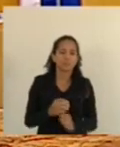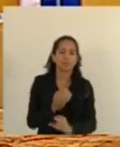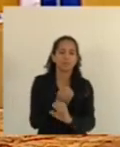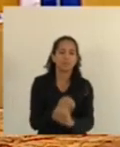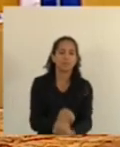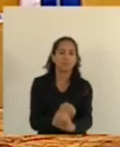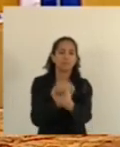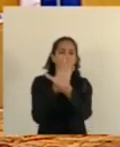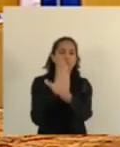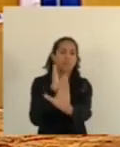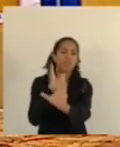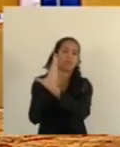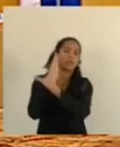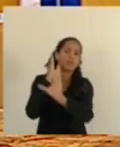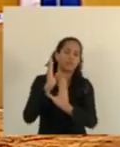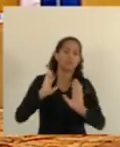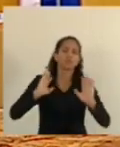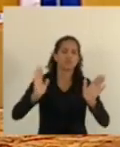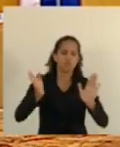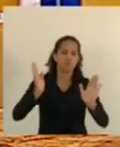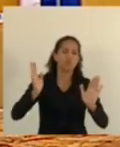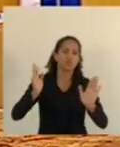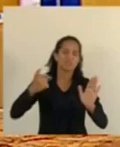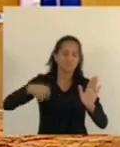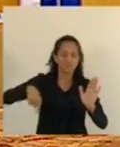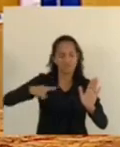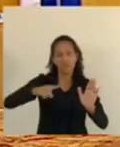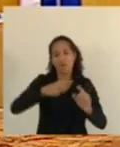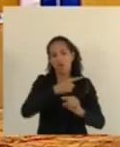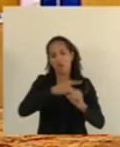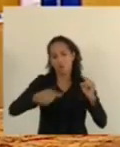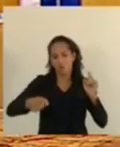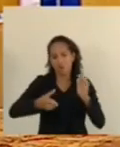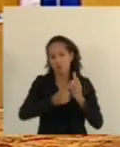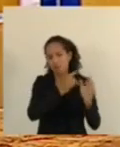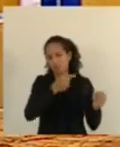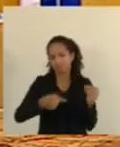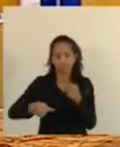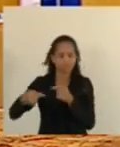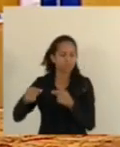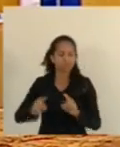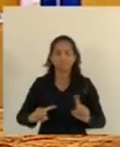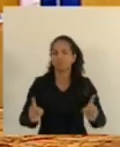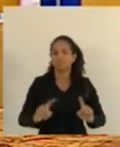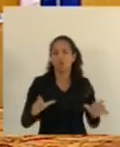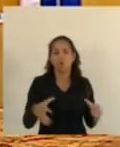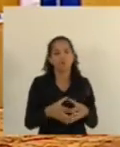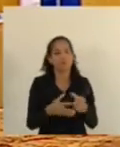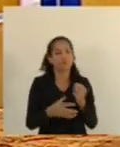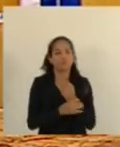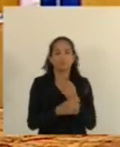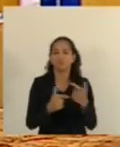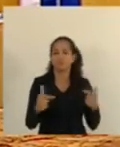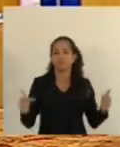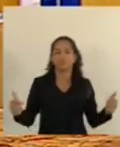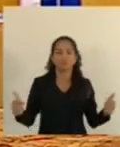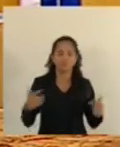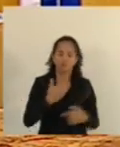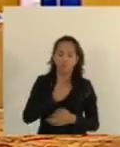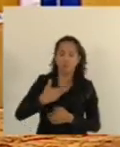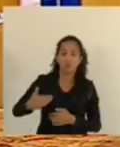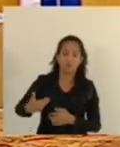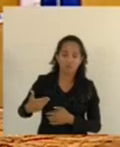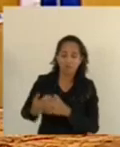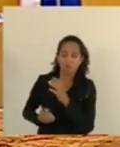Nós já fomos contra, porque não houve nenhuma discussão com essa casa, com a Comissão de Segurança. O governo do Estado